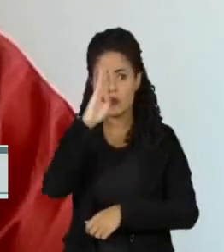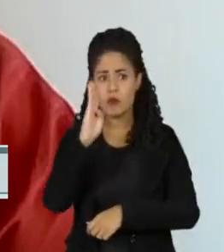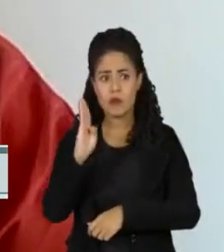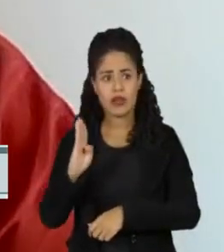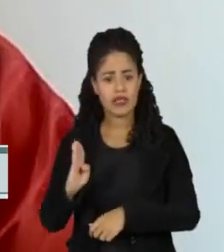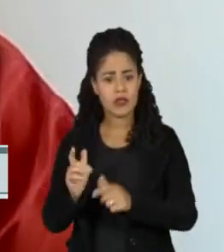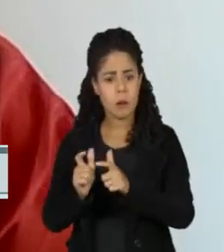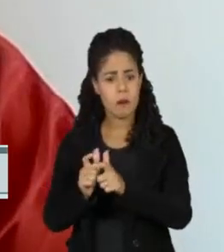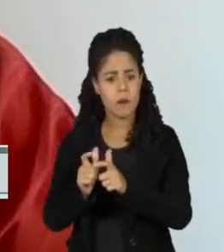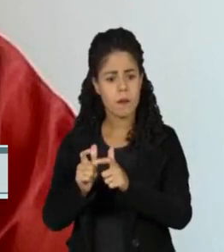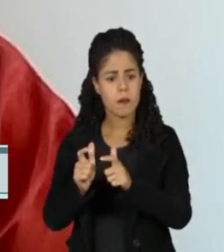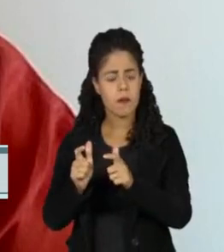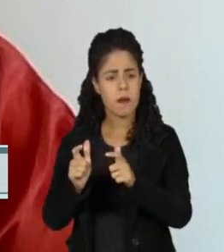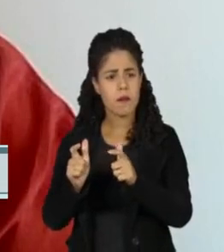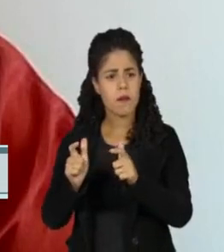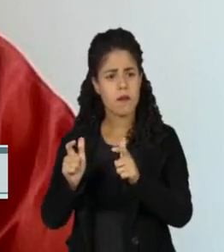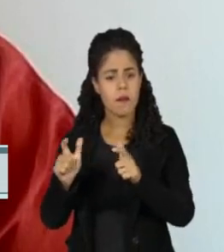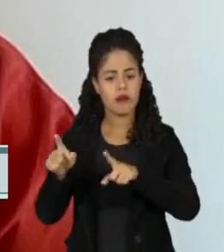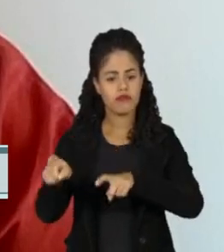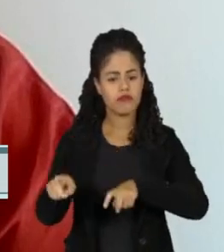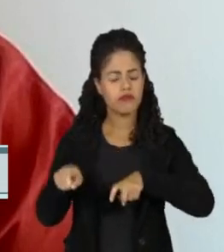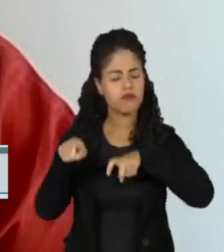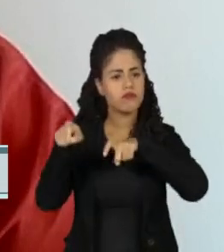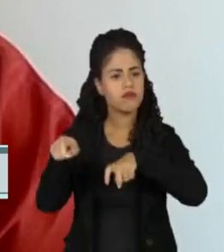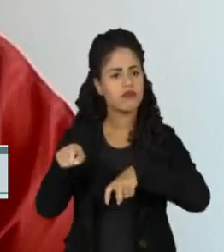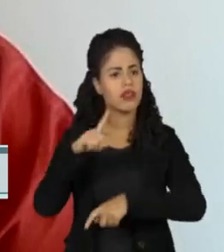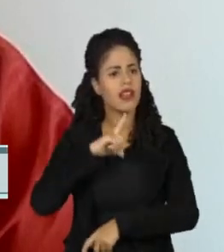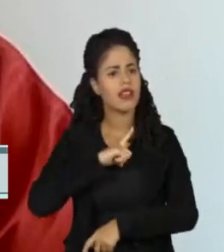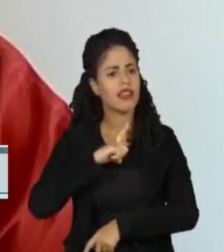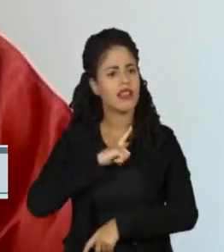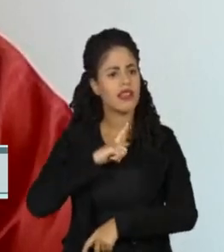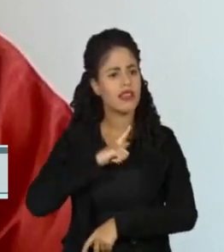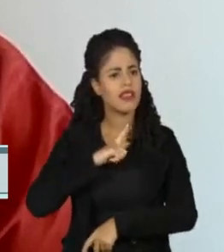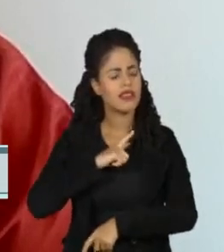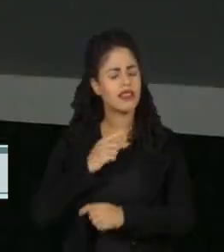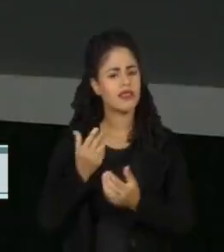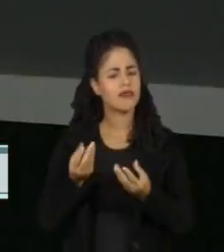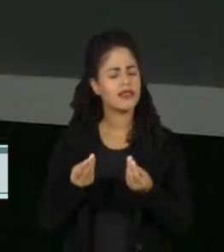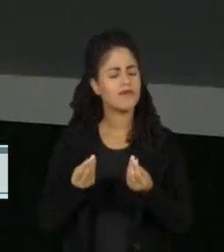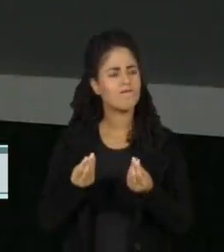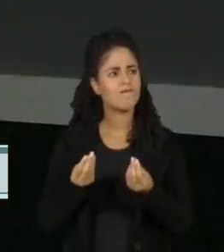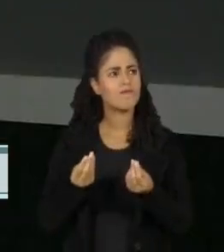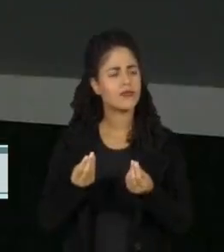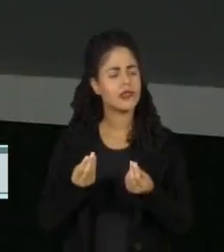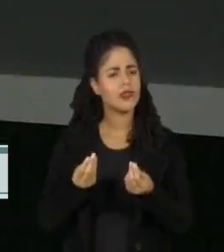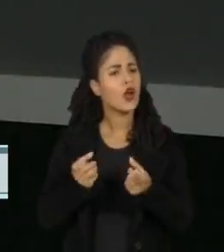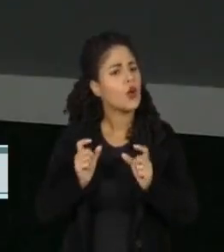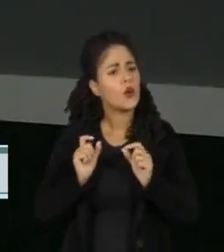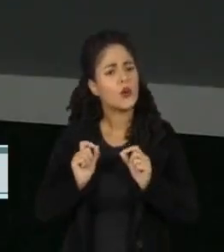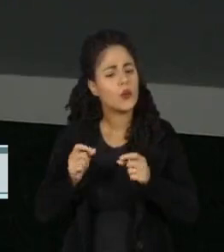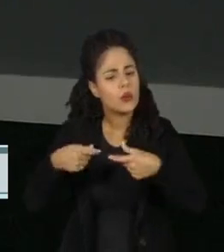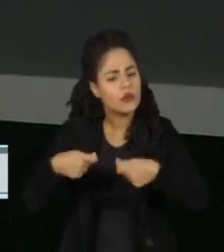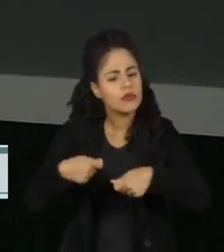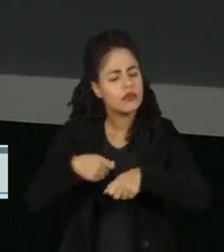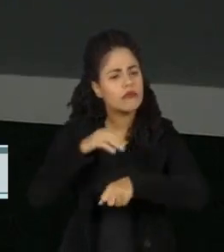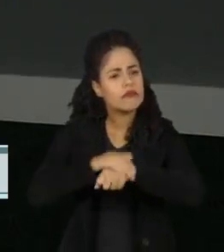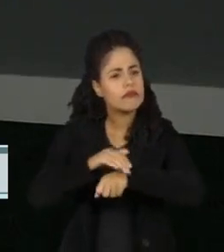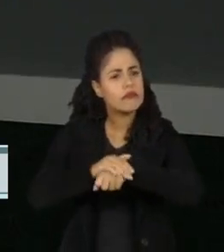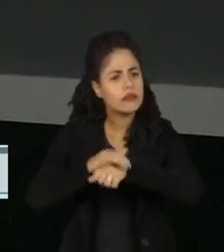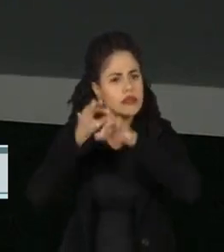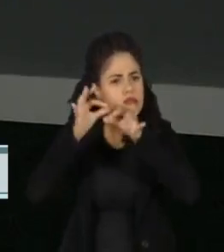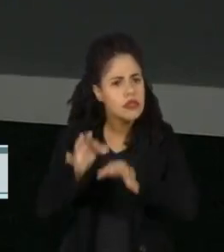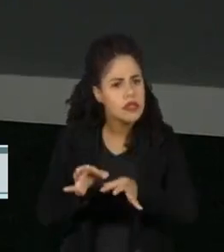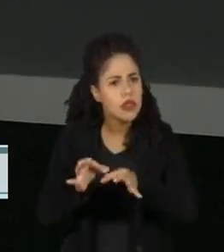produtor no setor agrícola, também uma outra contradição. O que precisa acontecer para que essa